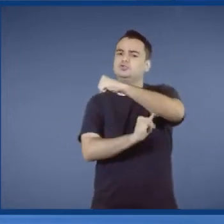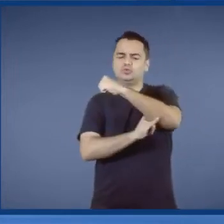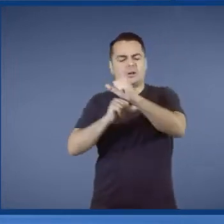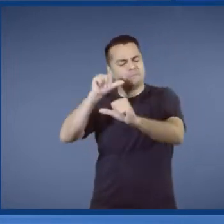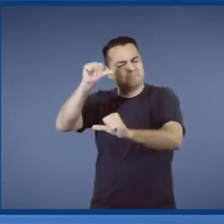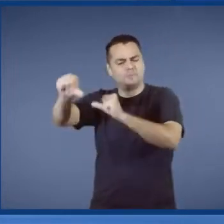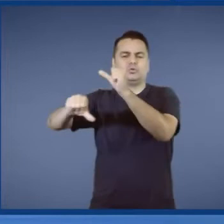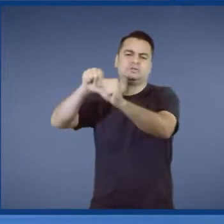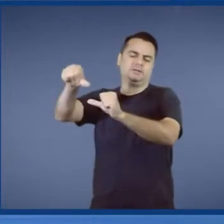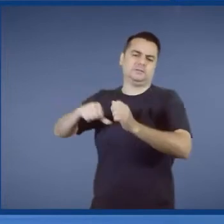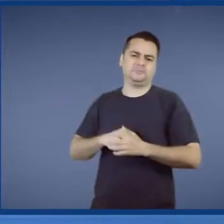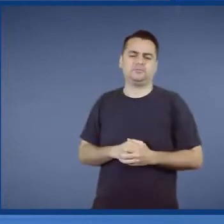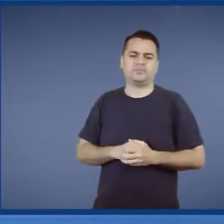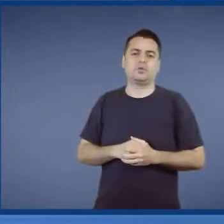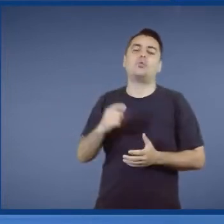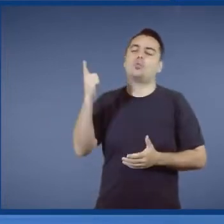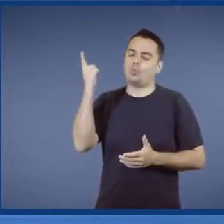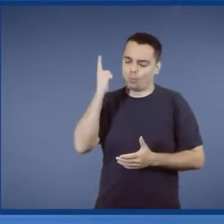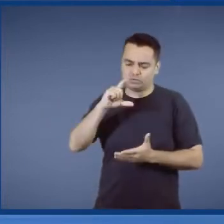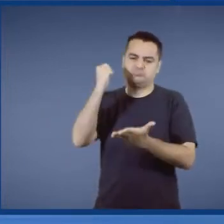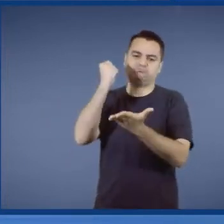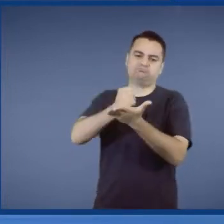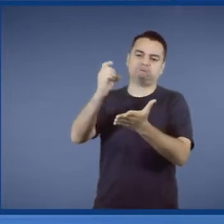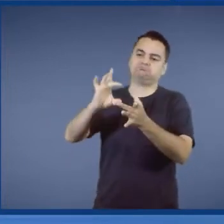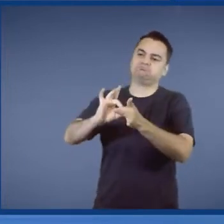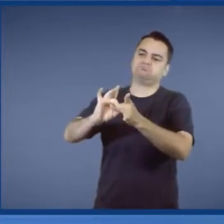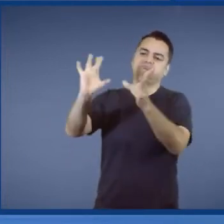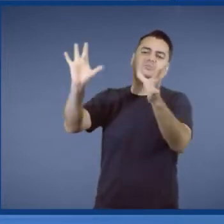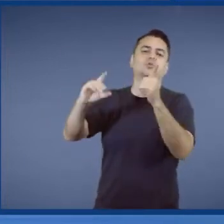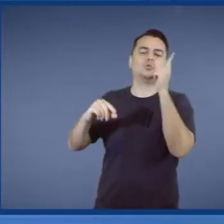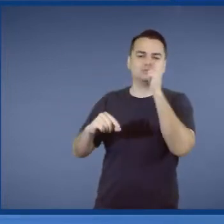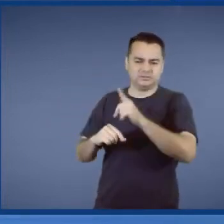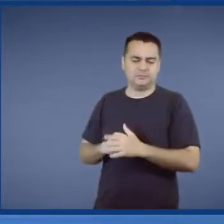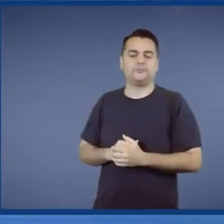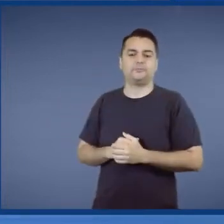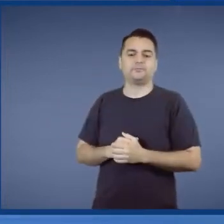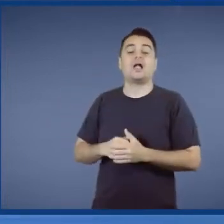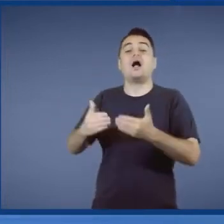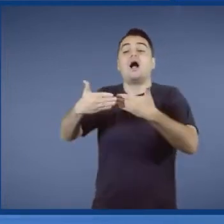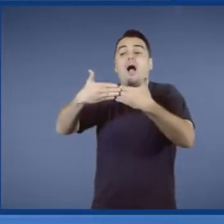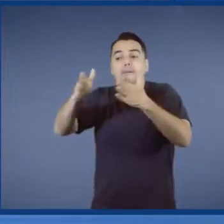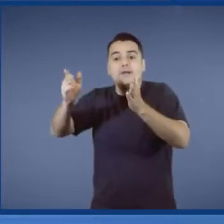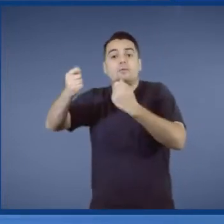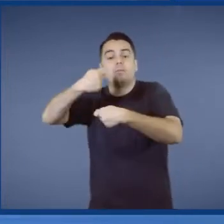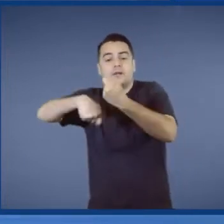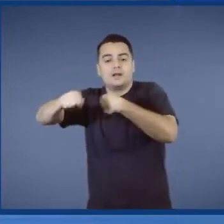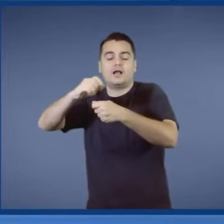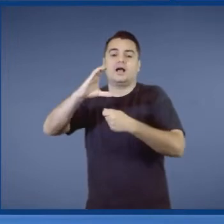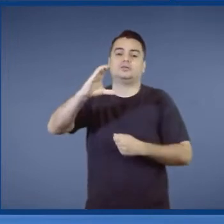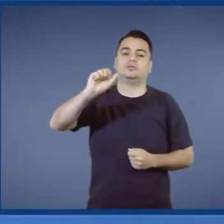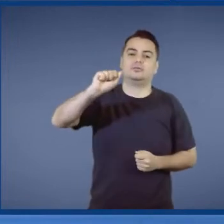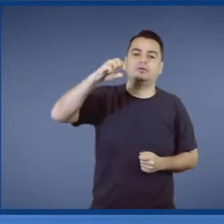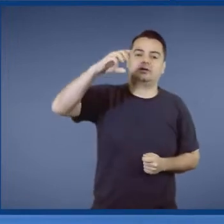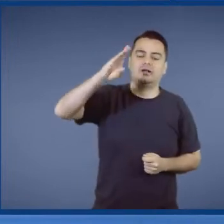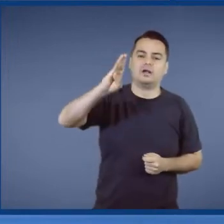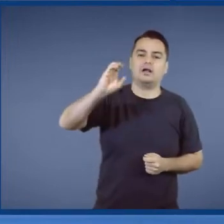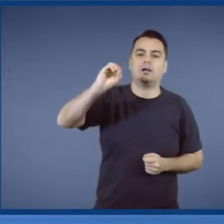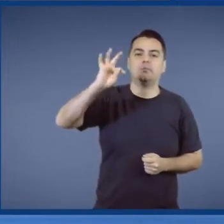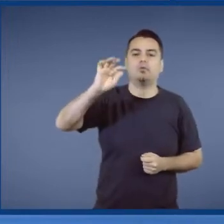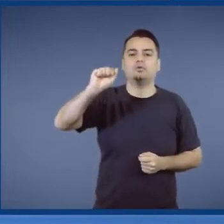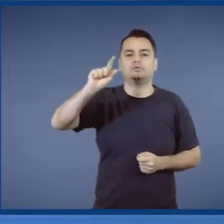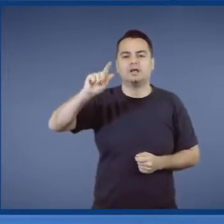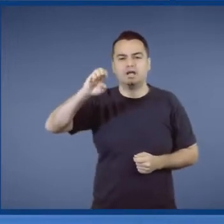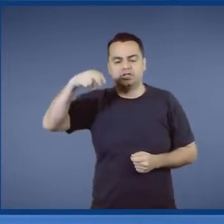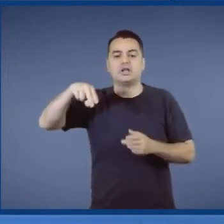Fizemos concessão para caramba. Abrimos o mercado da cabotagem. Abrimos o mercado da ferrovia. E aí, vocês percebem o seguinte. O